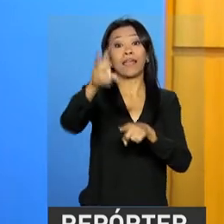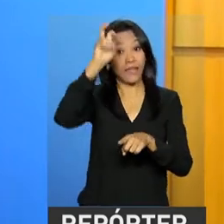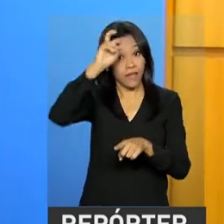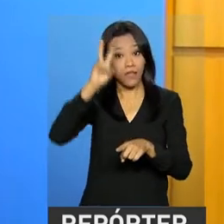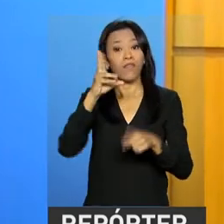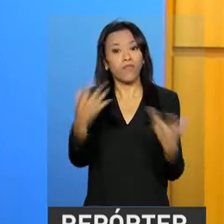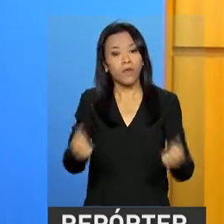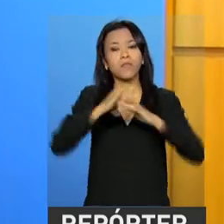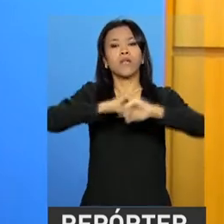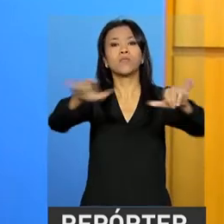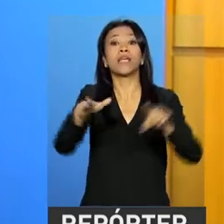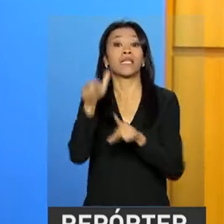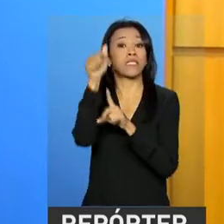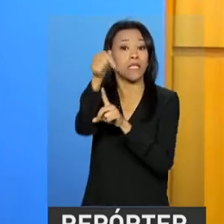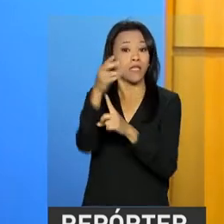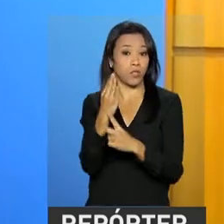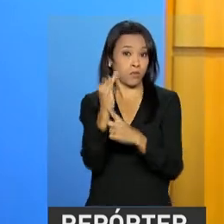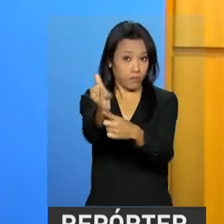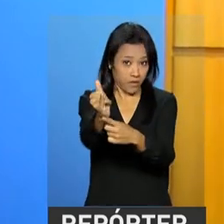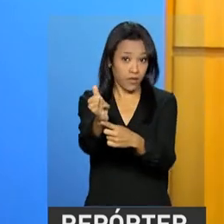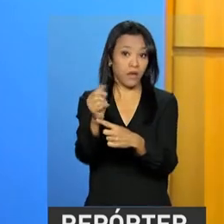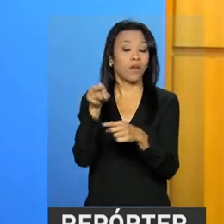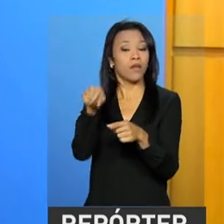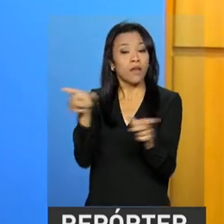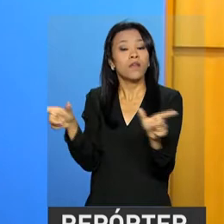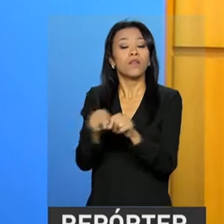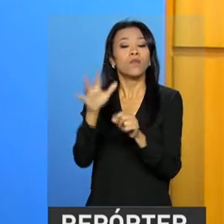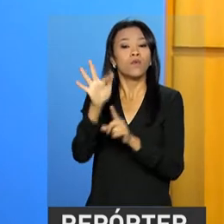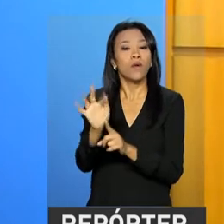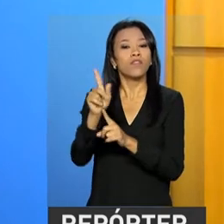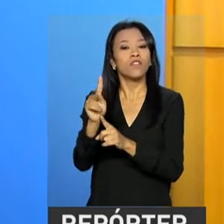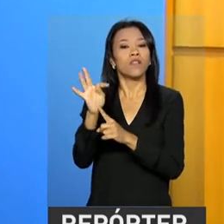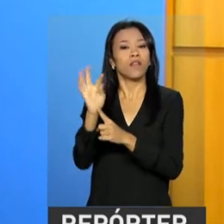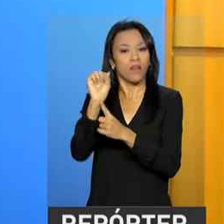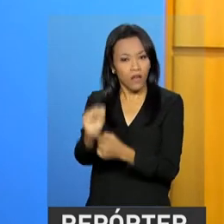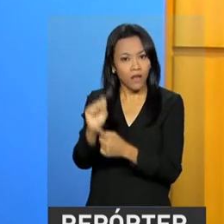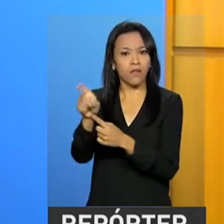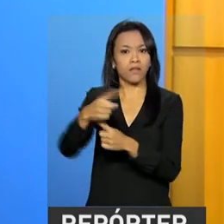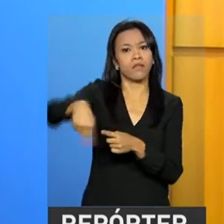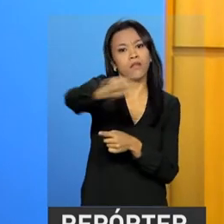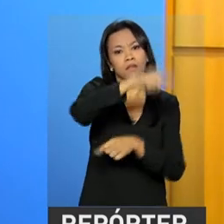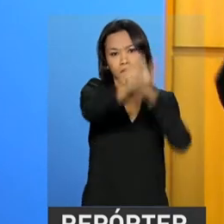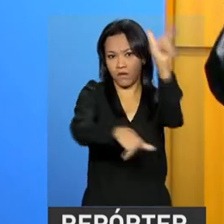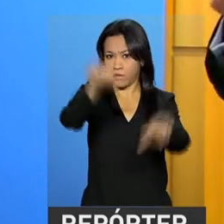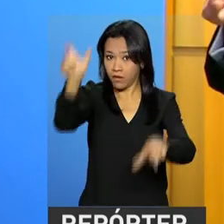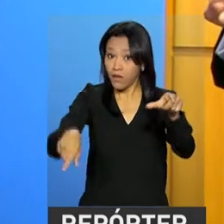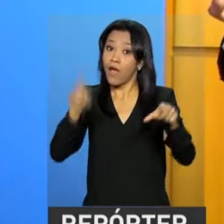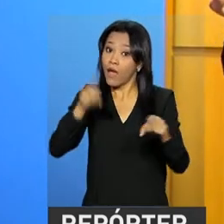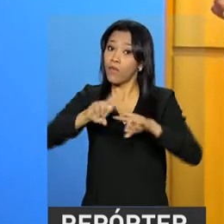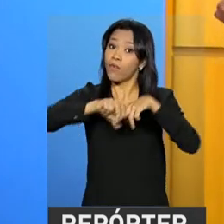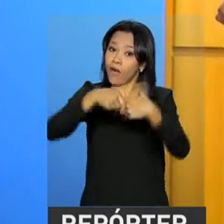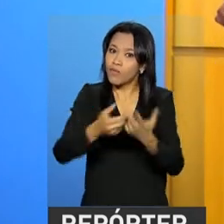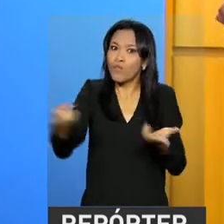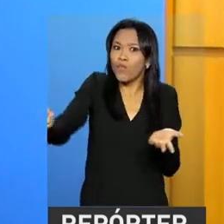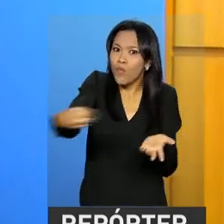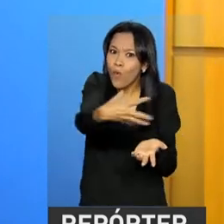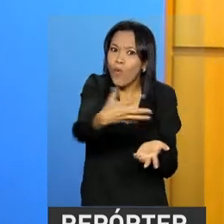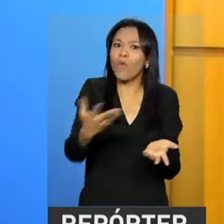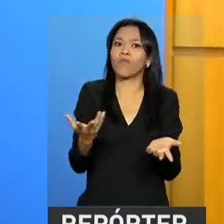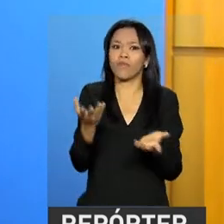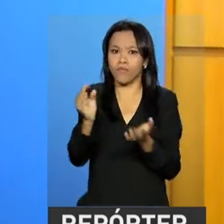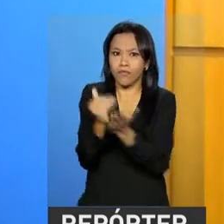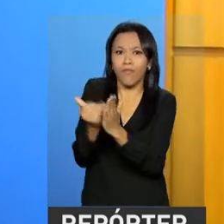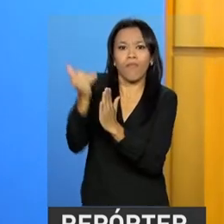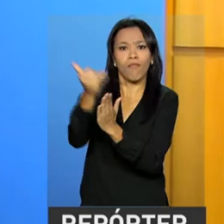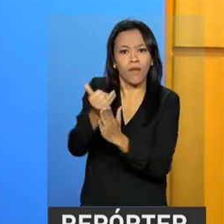vamos anunciar 7 bilhões do fundo de garantia para os trabalhadores brasileiros, fruto de uma nova remuneração para o